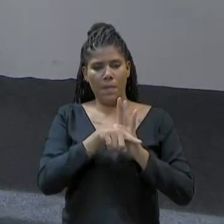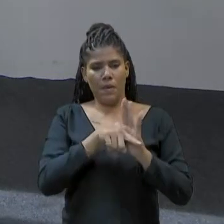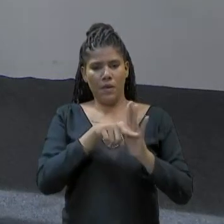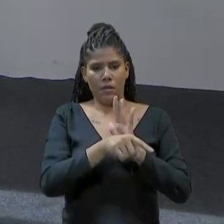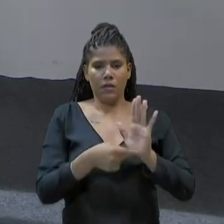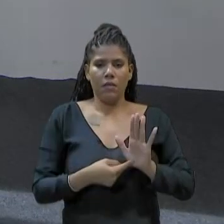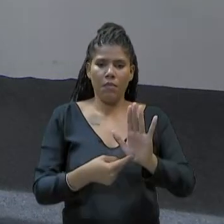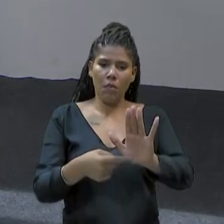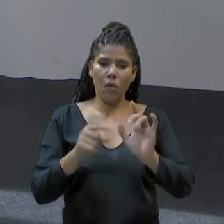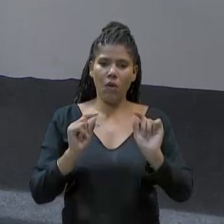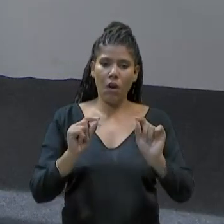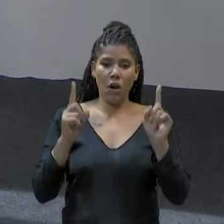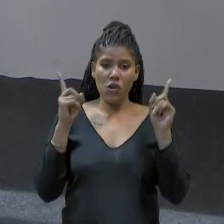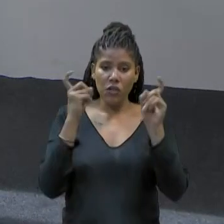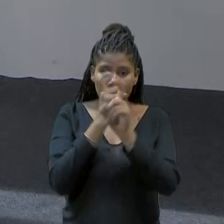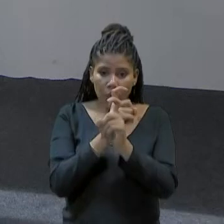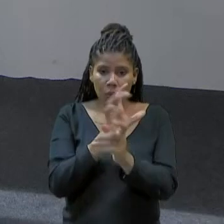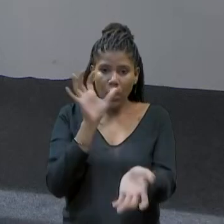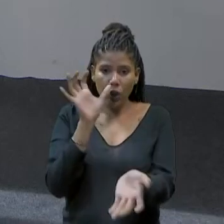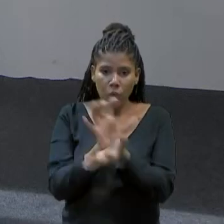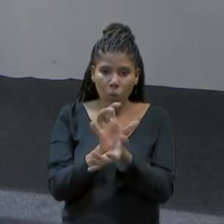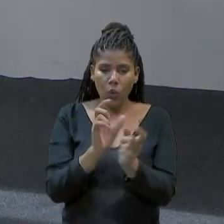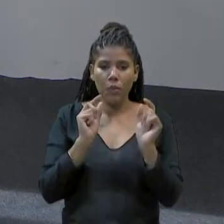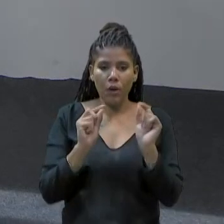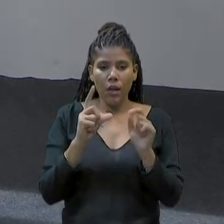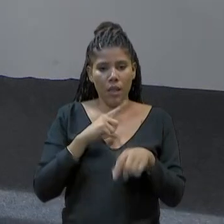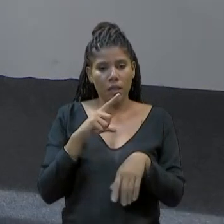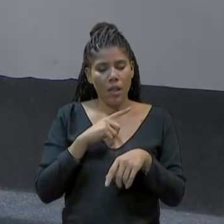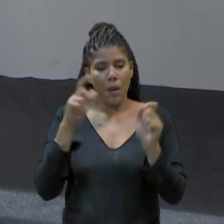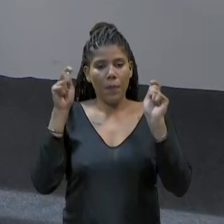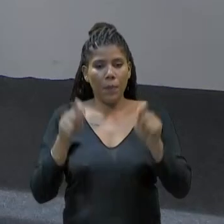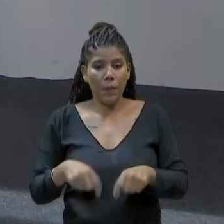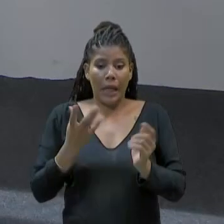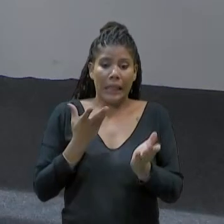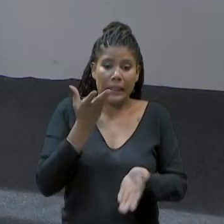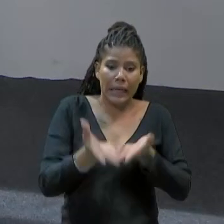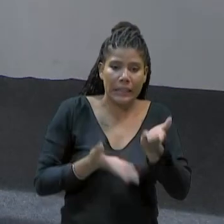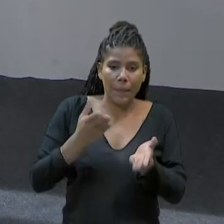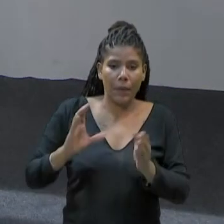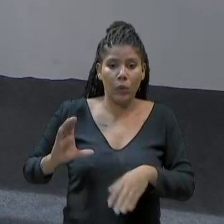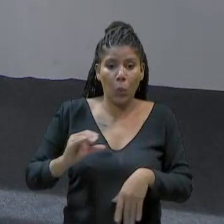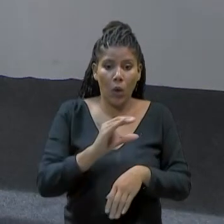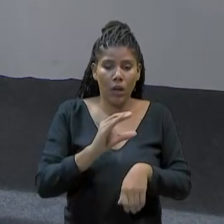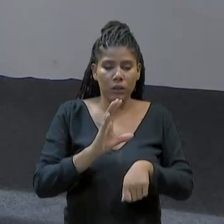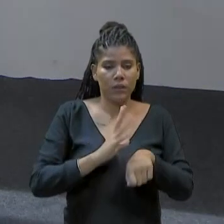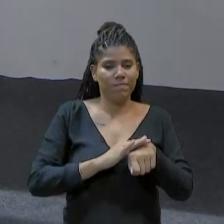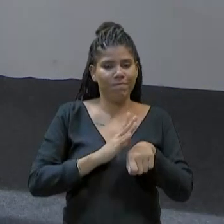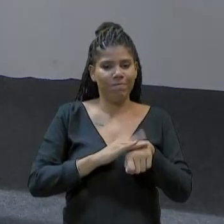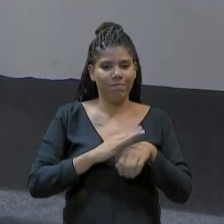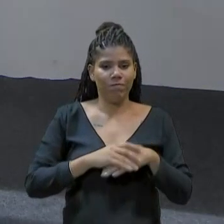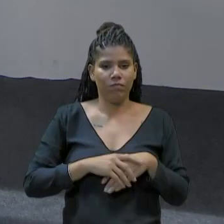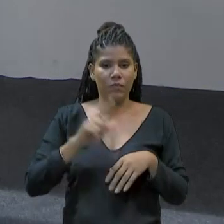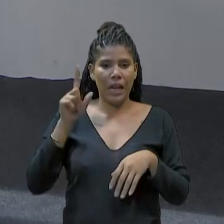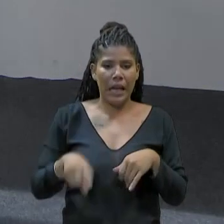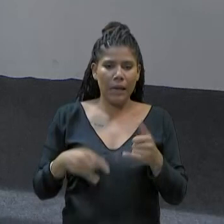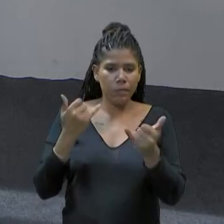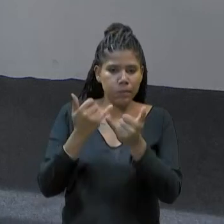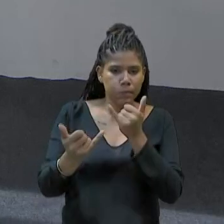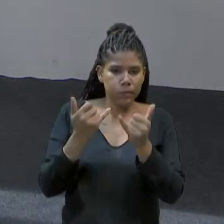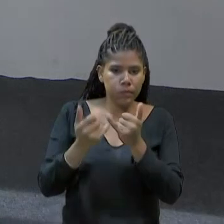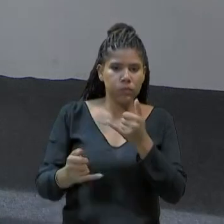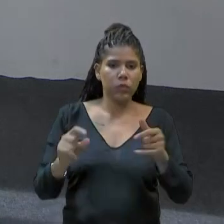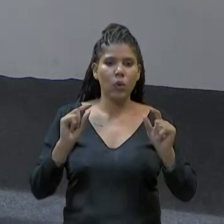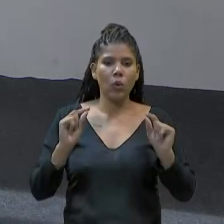dificuldade dessa população a ter acesso a tratamento oncológico. Uma realidade semelhante a quem vive em